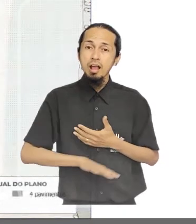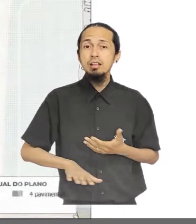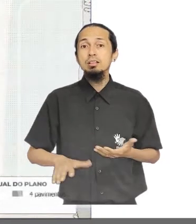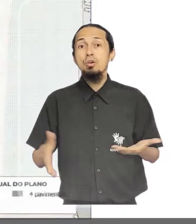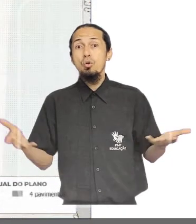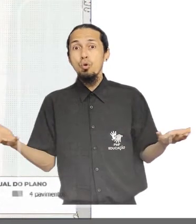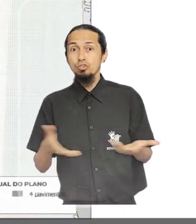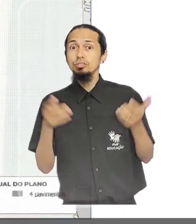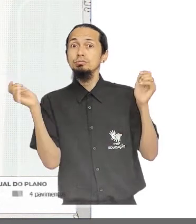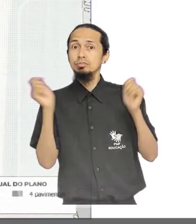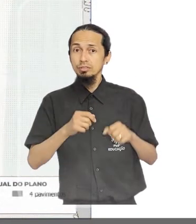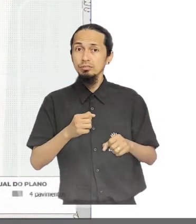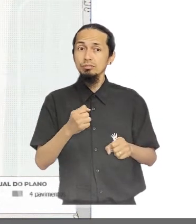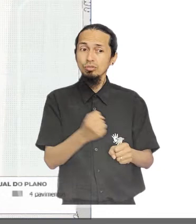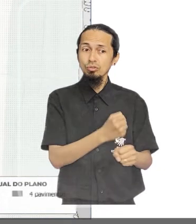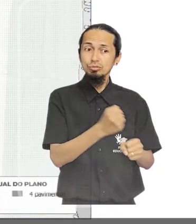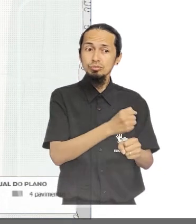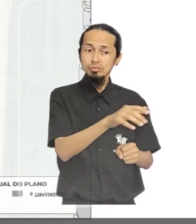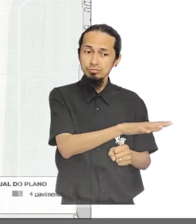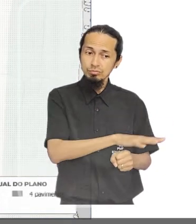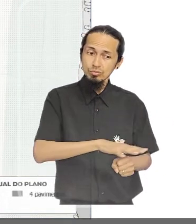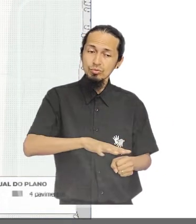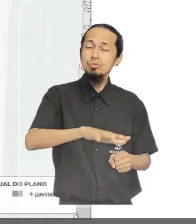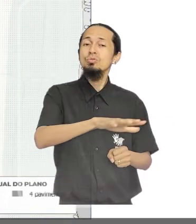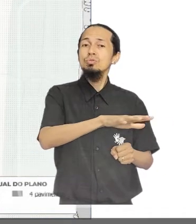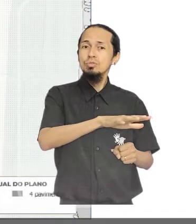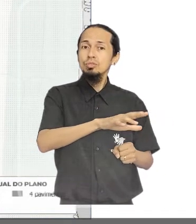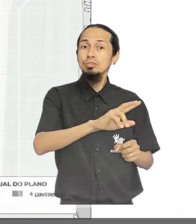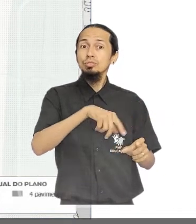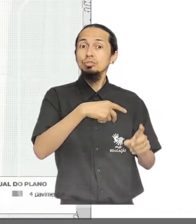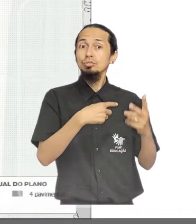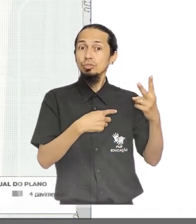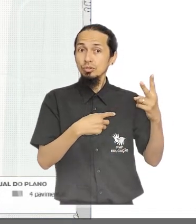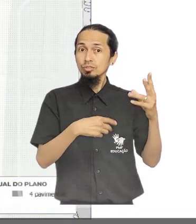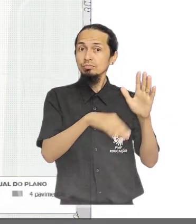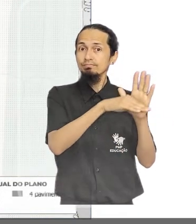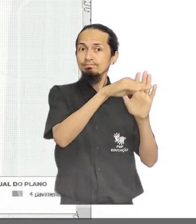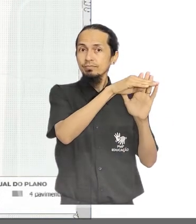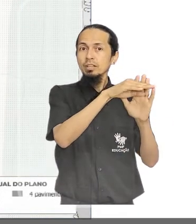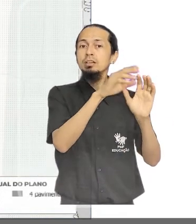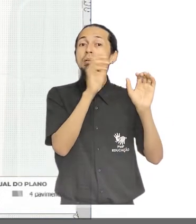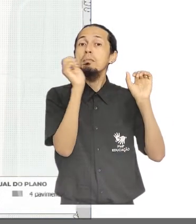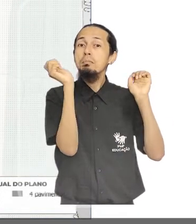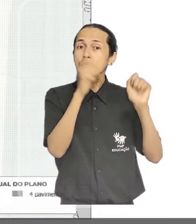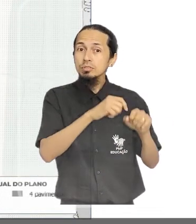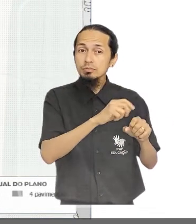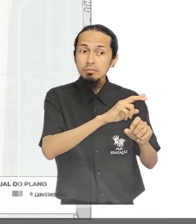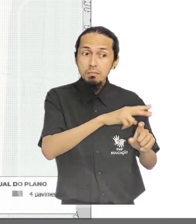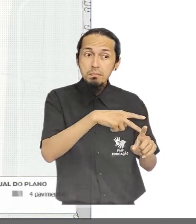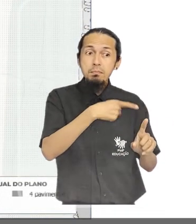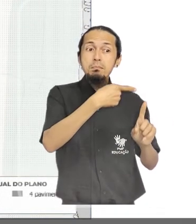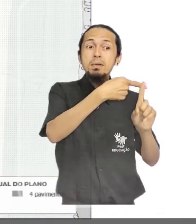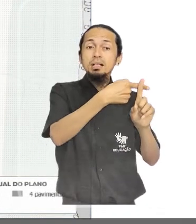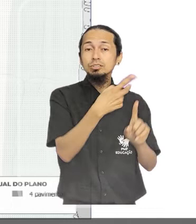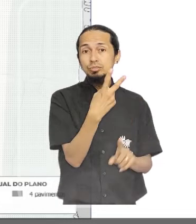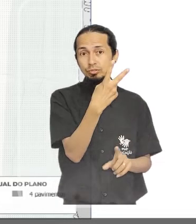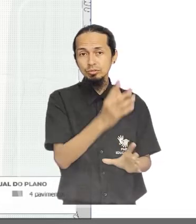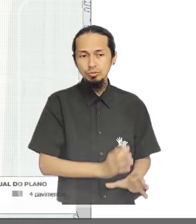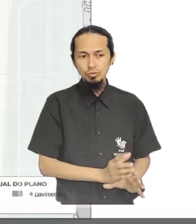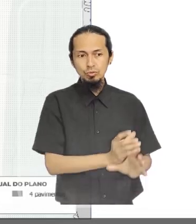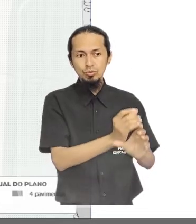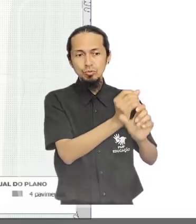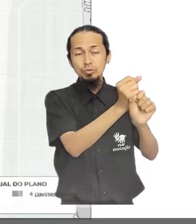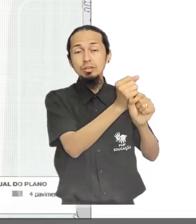Áreas onde já é permitida a construção de no máximo dois pavimentos poderão somar, mediante outorga onerosa, até dois